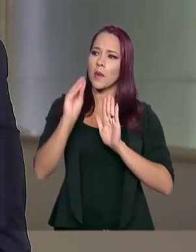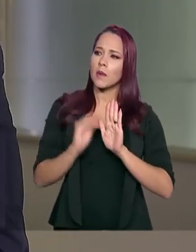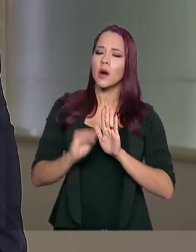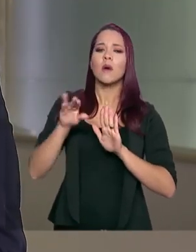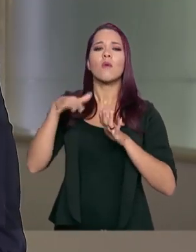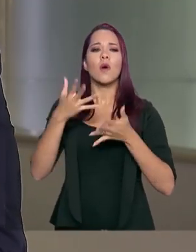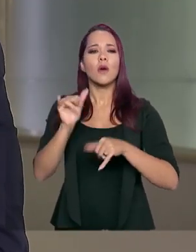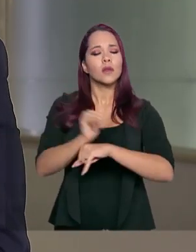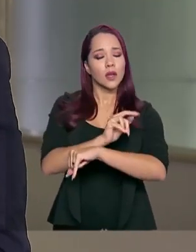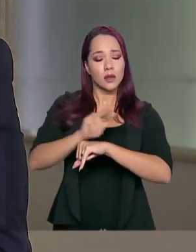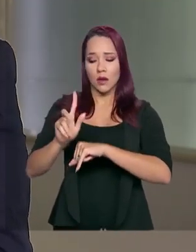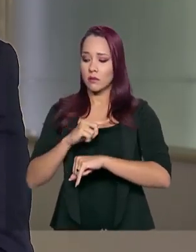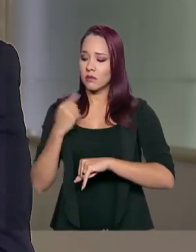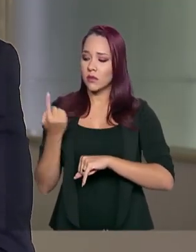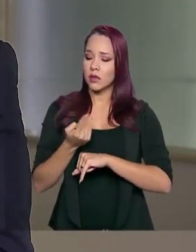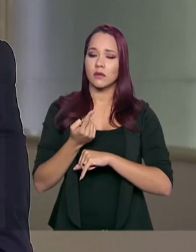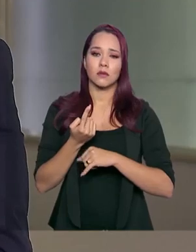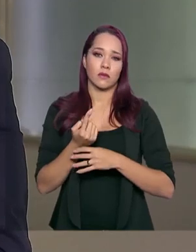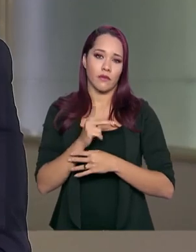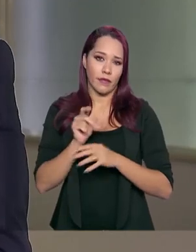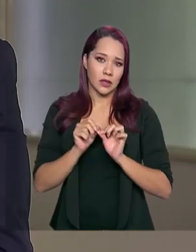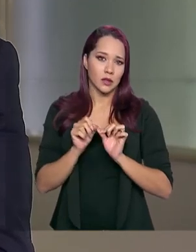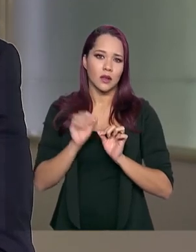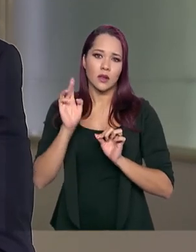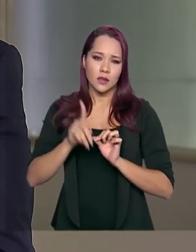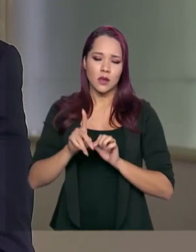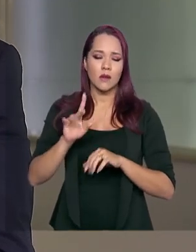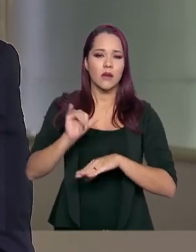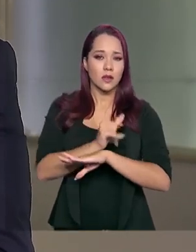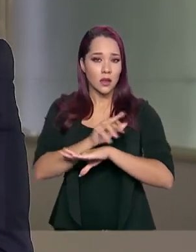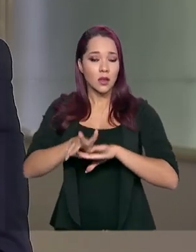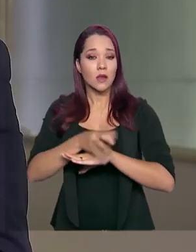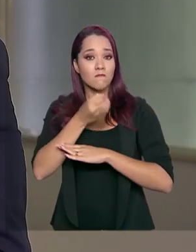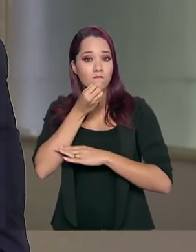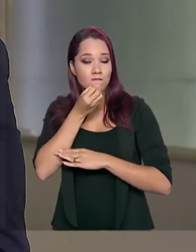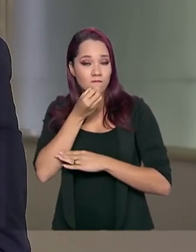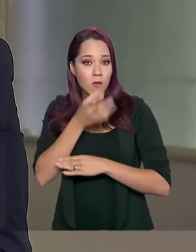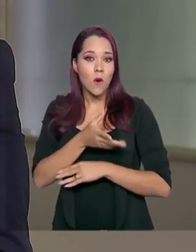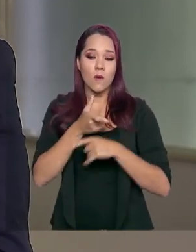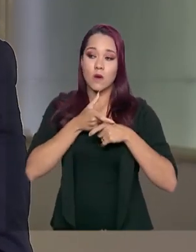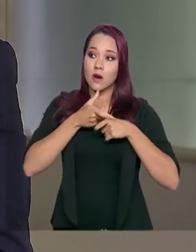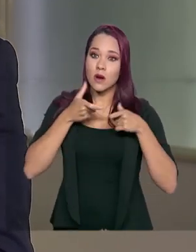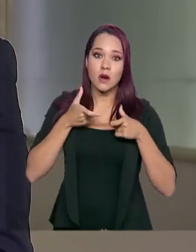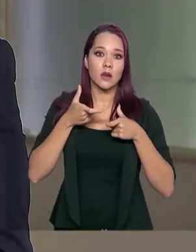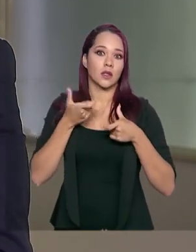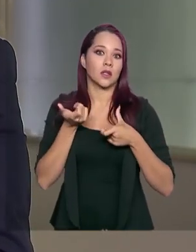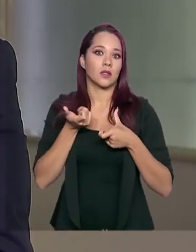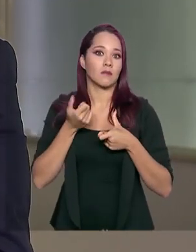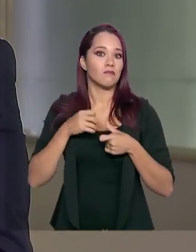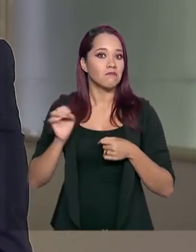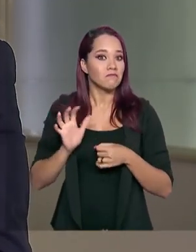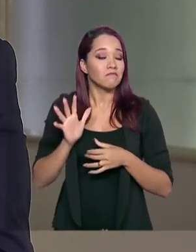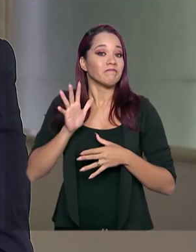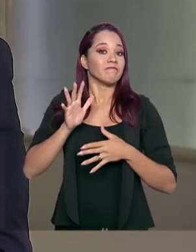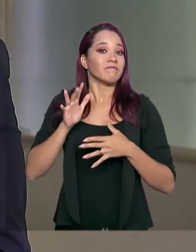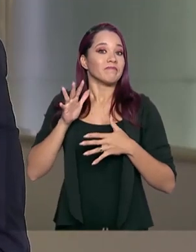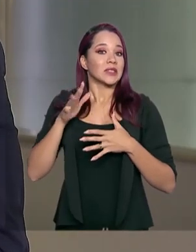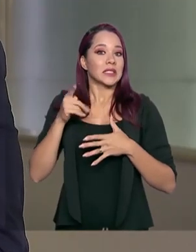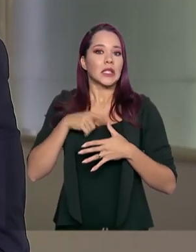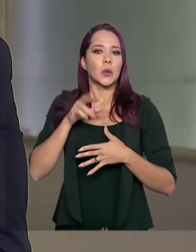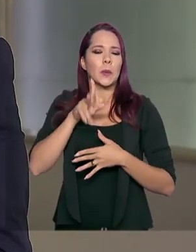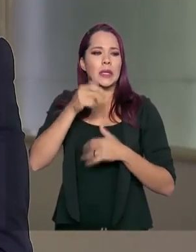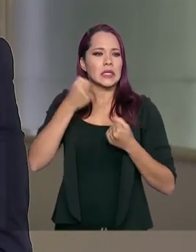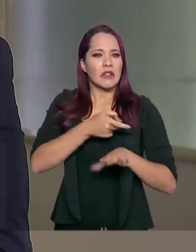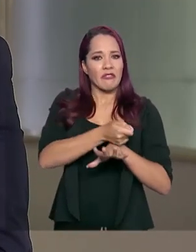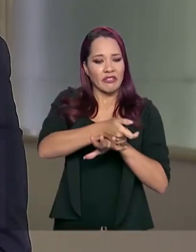ações que estamos fazendo. São ações muito exitosas, são ações grandiosas que estamos fazendo e que não se deixe levar por fake